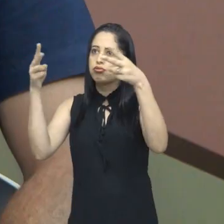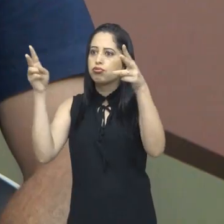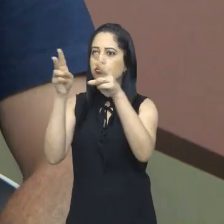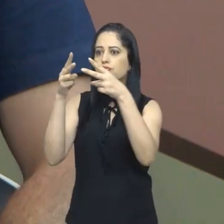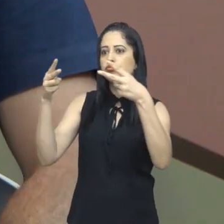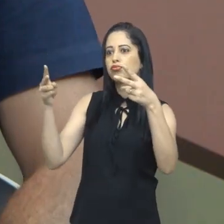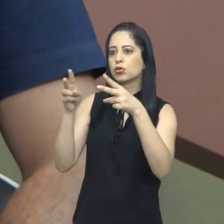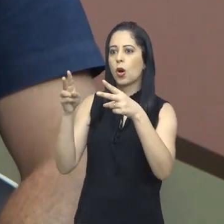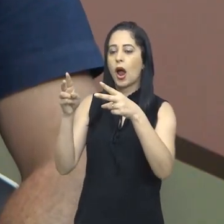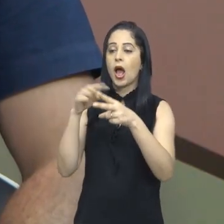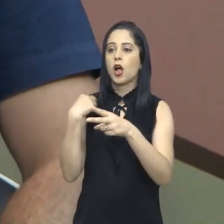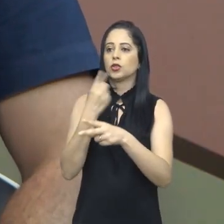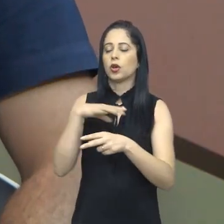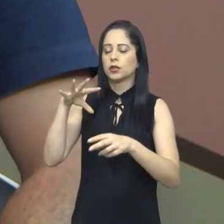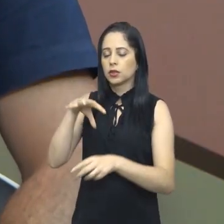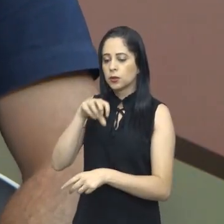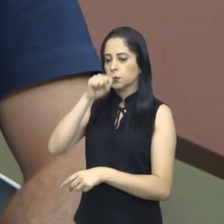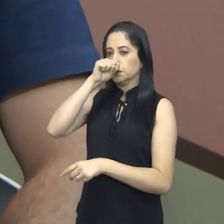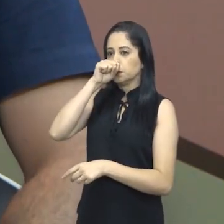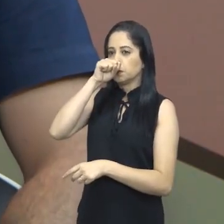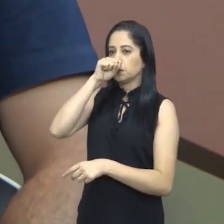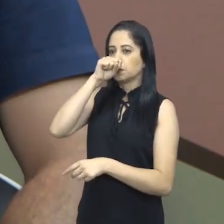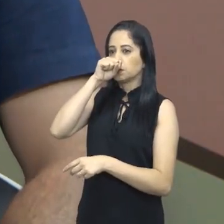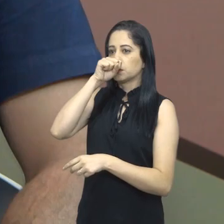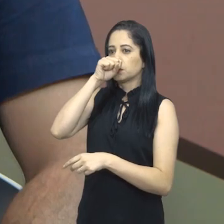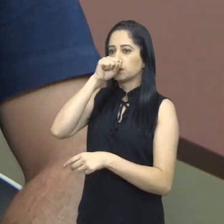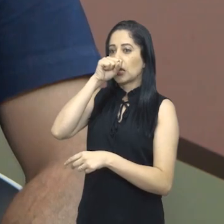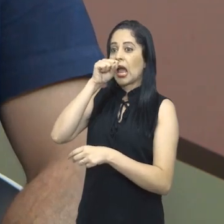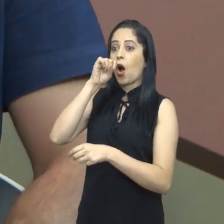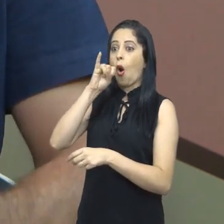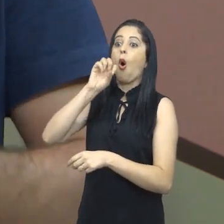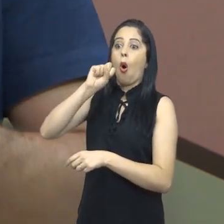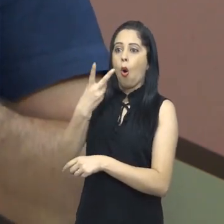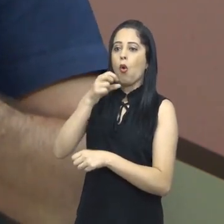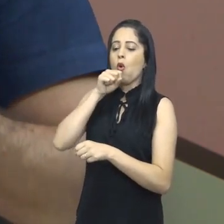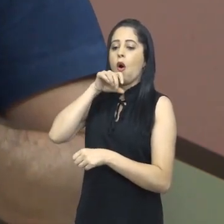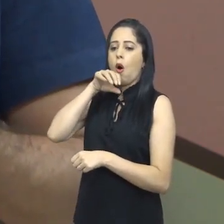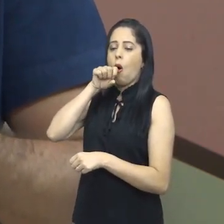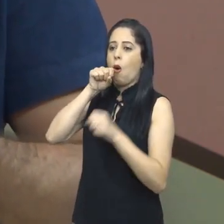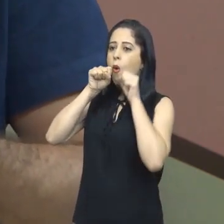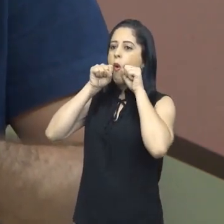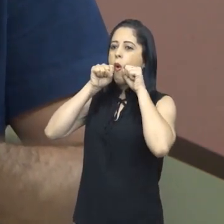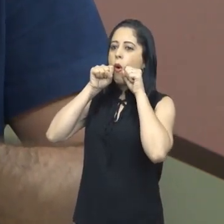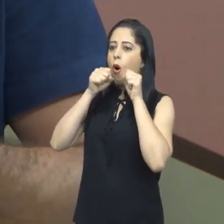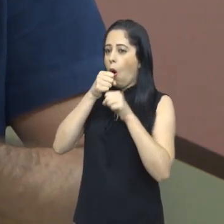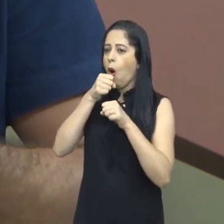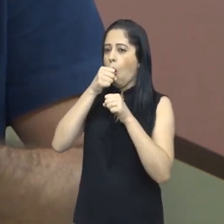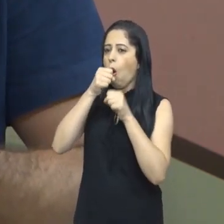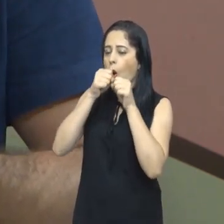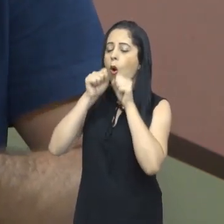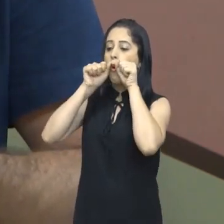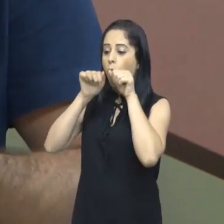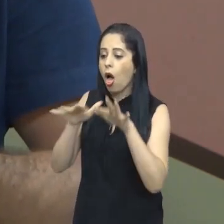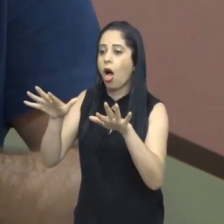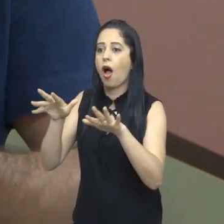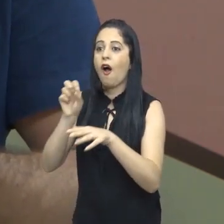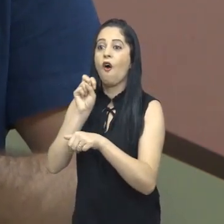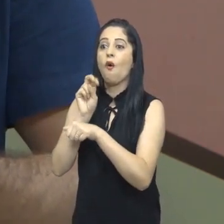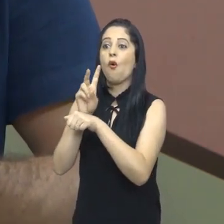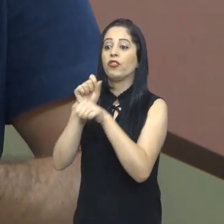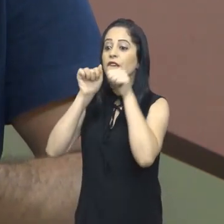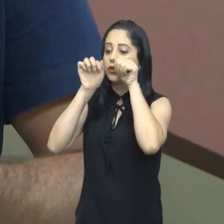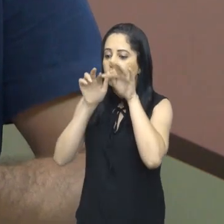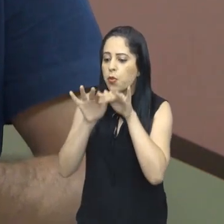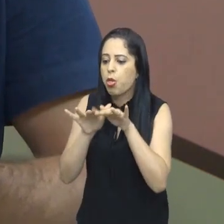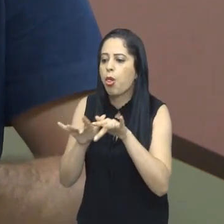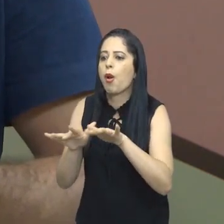respiramos, produzimos gotículas, principalmente quando tossimos ou quando espirramos, o vírus está presente nessa suspensão de partículas e atinge